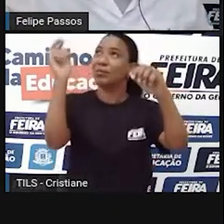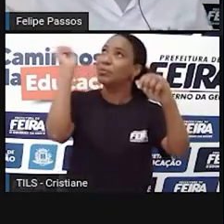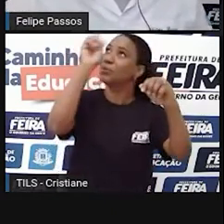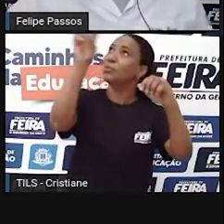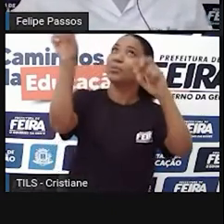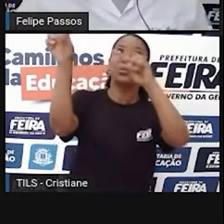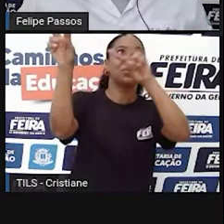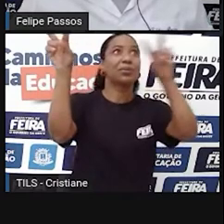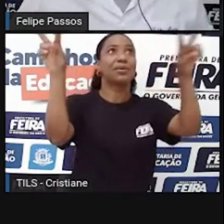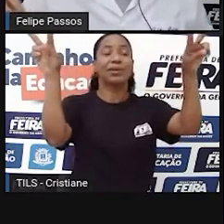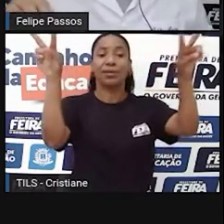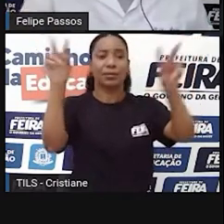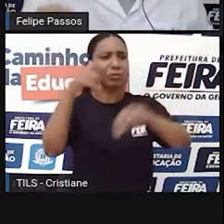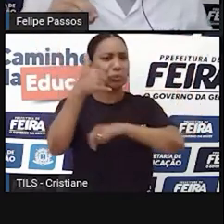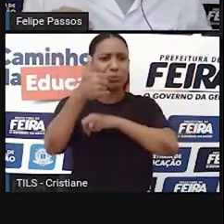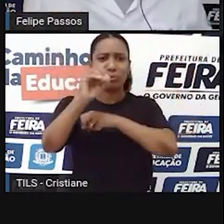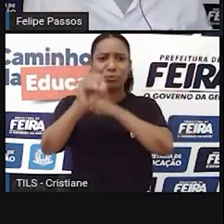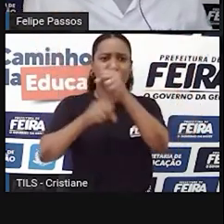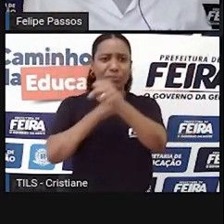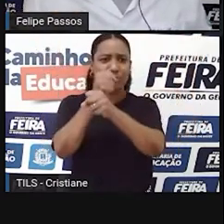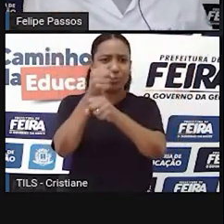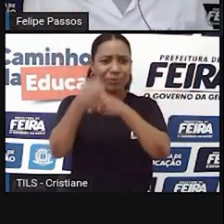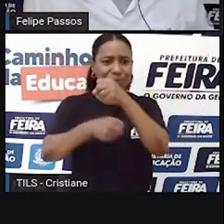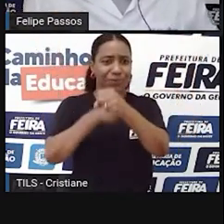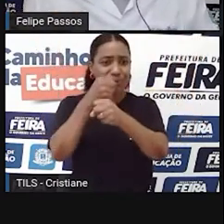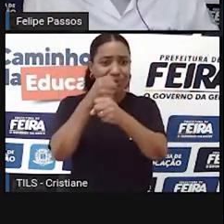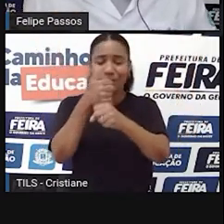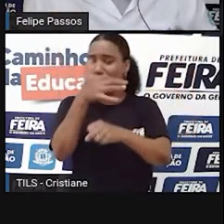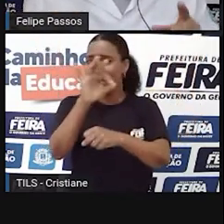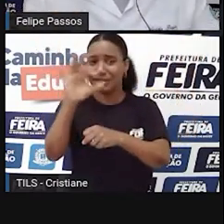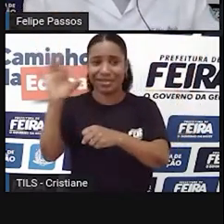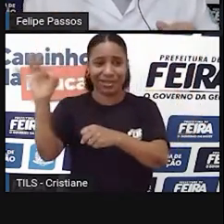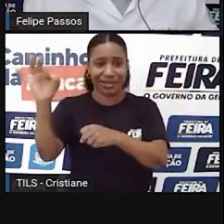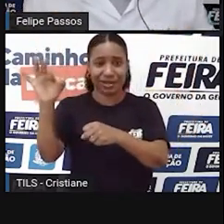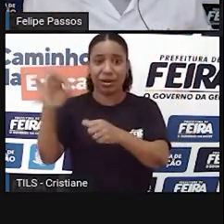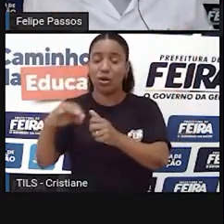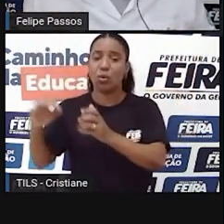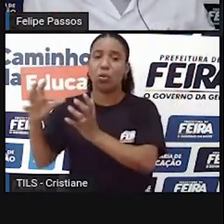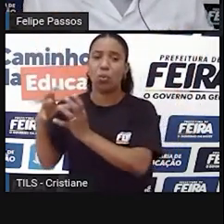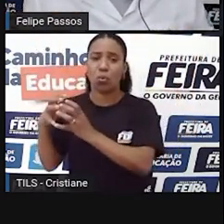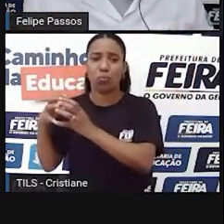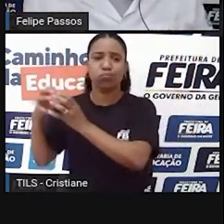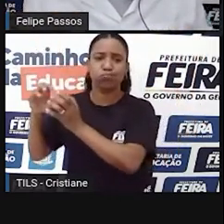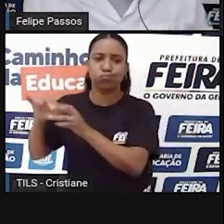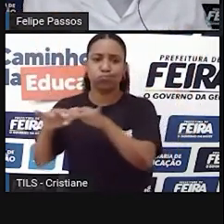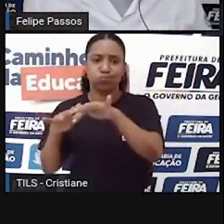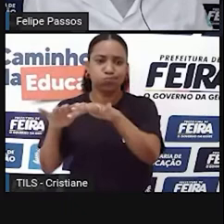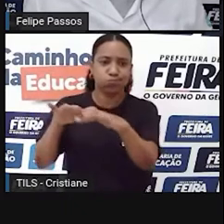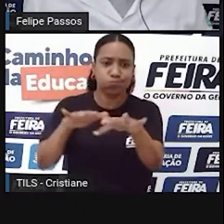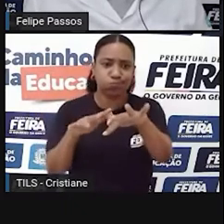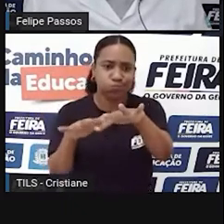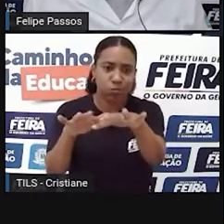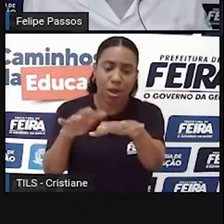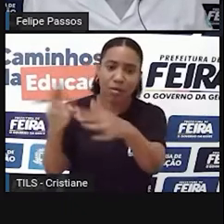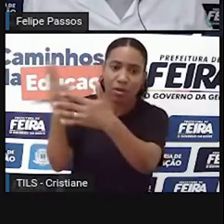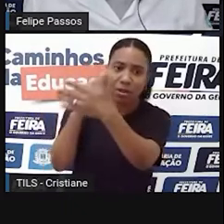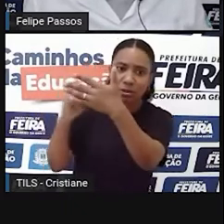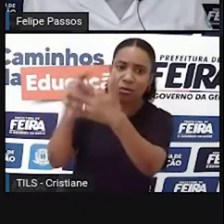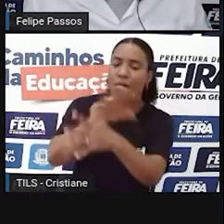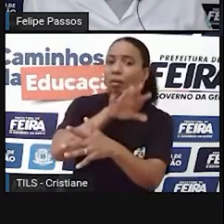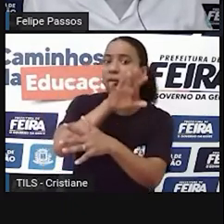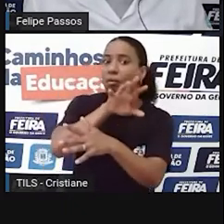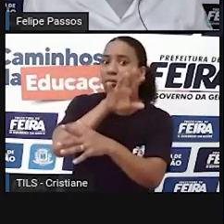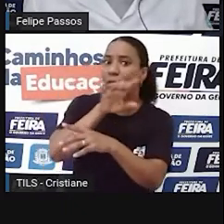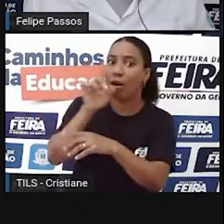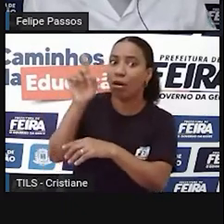anos, 100 anos, se uma outra tribo chega naquela região, ela sabe, ó, nessa região tem esse bicho aqui, dá para a gente caçar esse